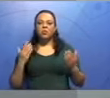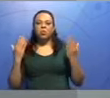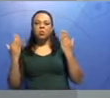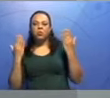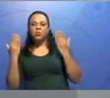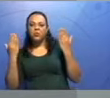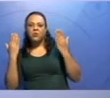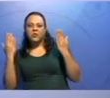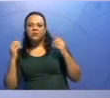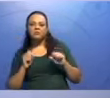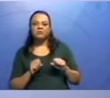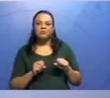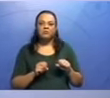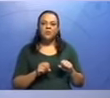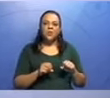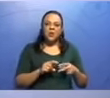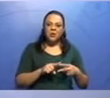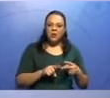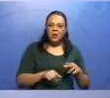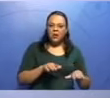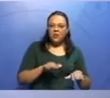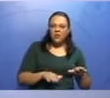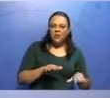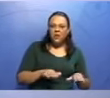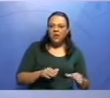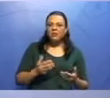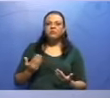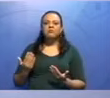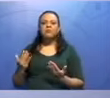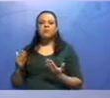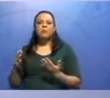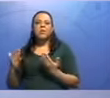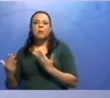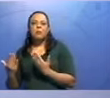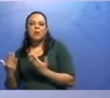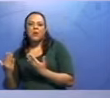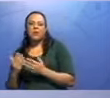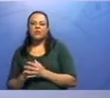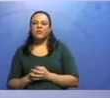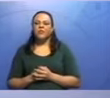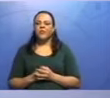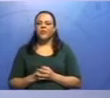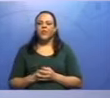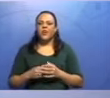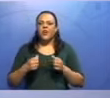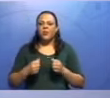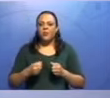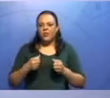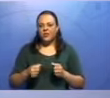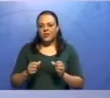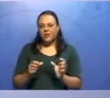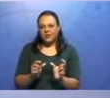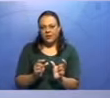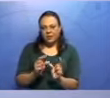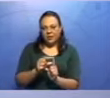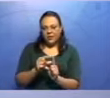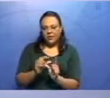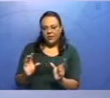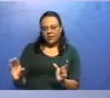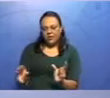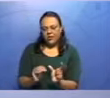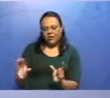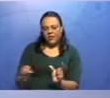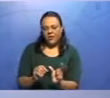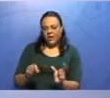talvez, acaso. Então, observem, essas palavras, elas podem ser adicionadas nas frases, mas elas não são